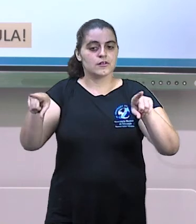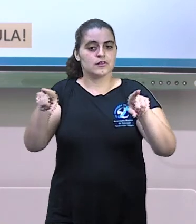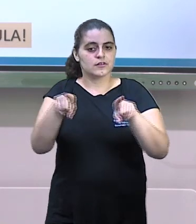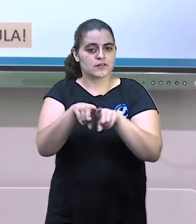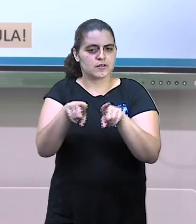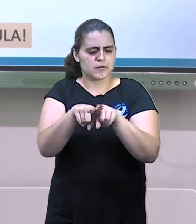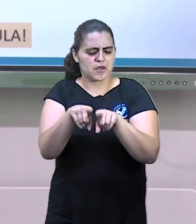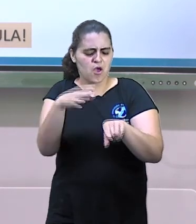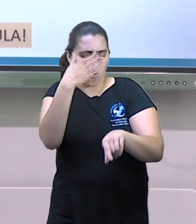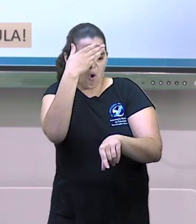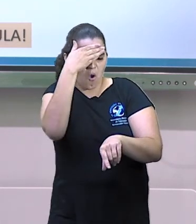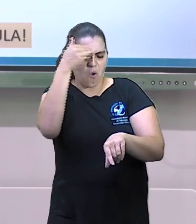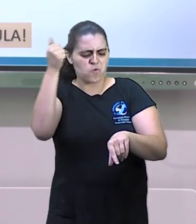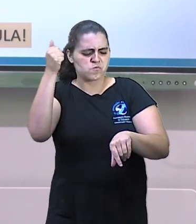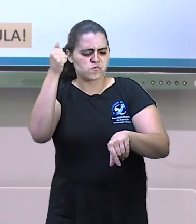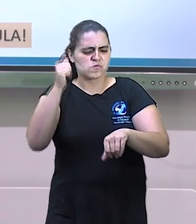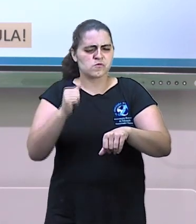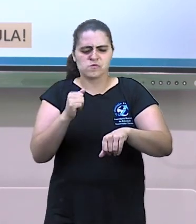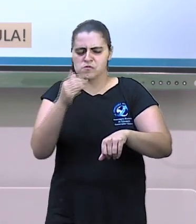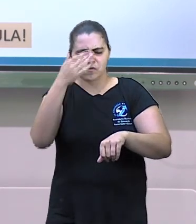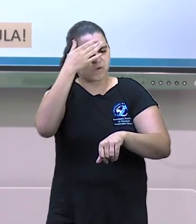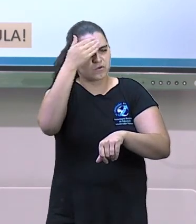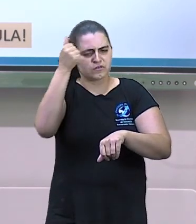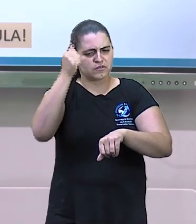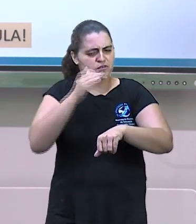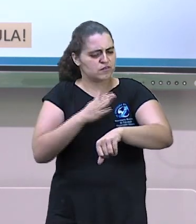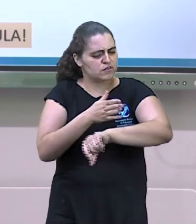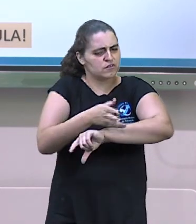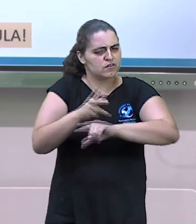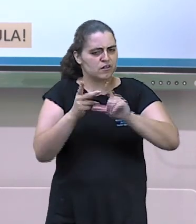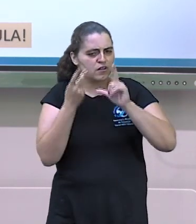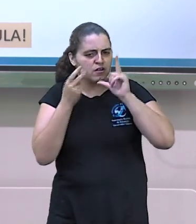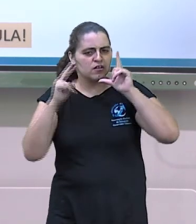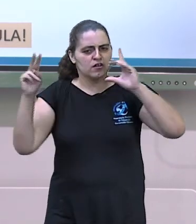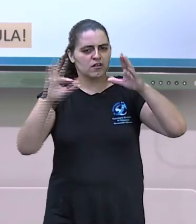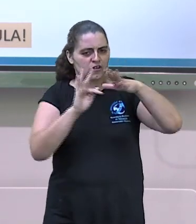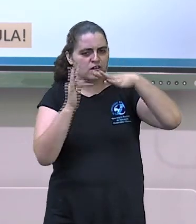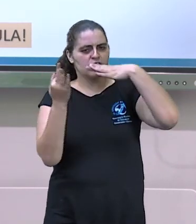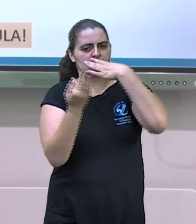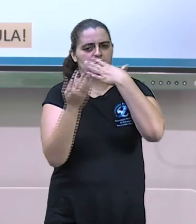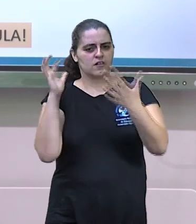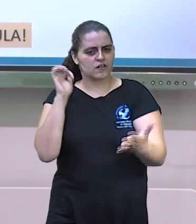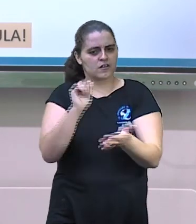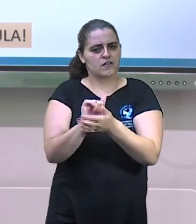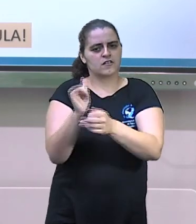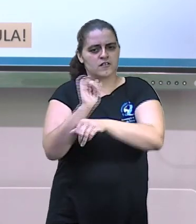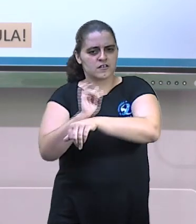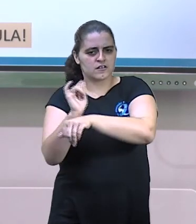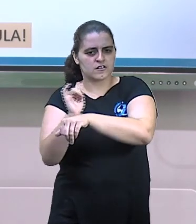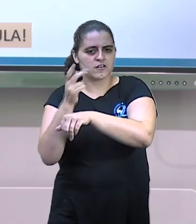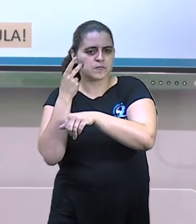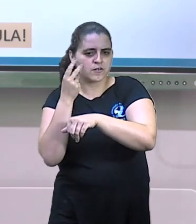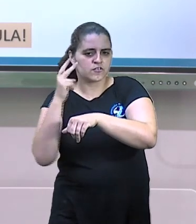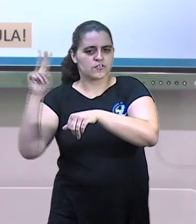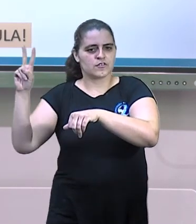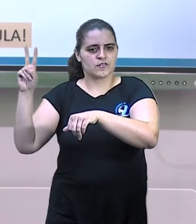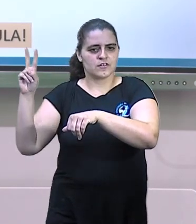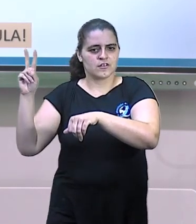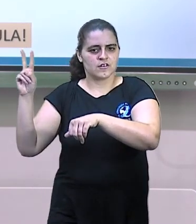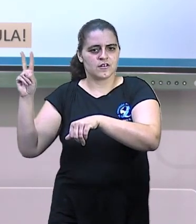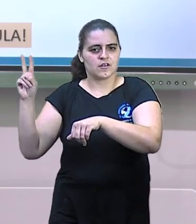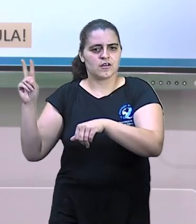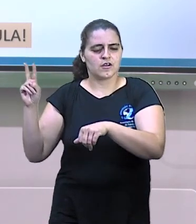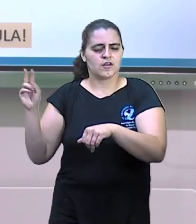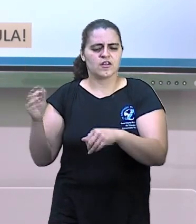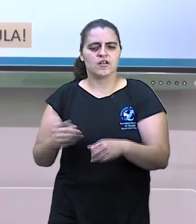não se esqueçam de acessar nossas redes sociais. Se inscrevam no nosso canal do YouTube SMEDGV.